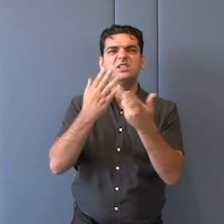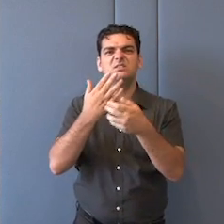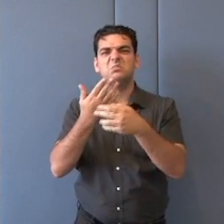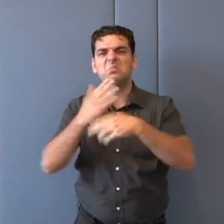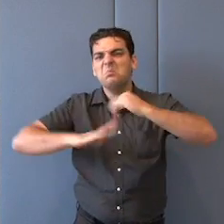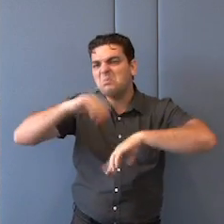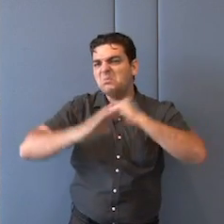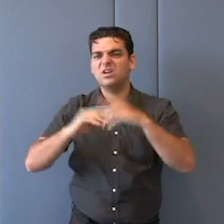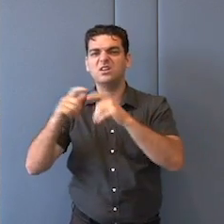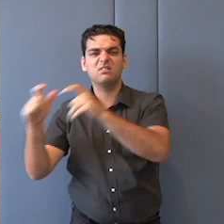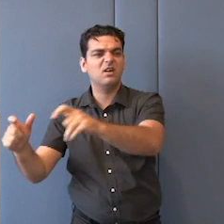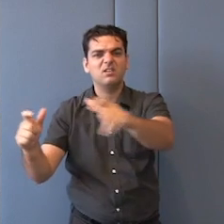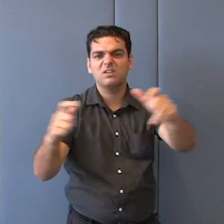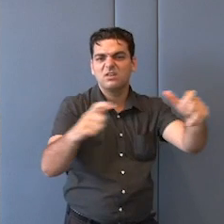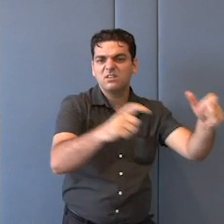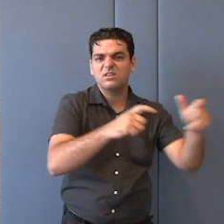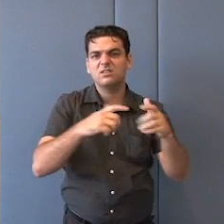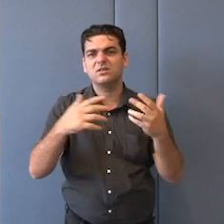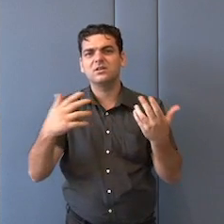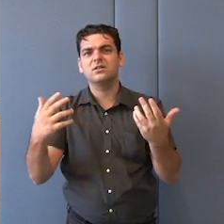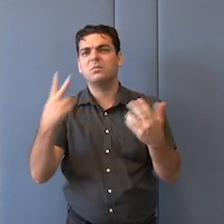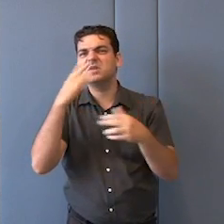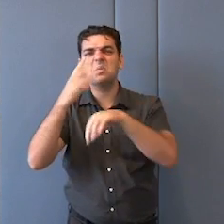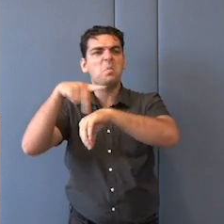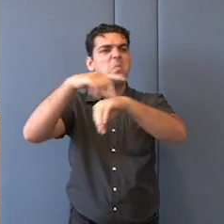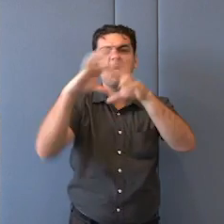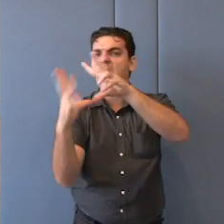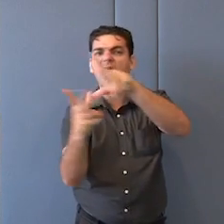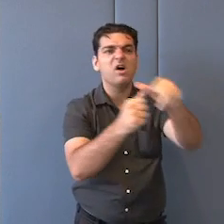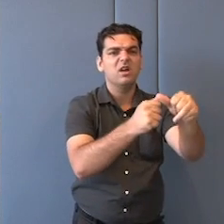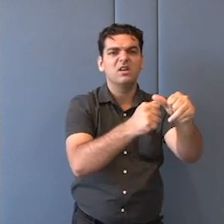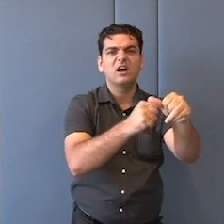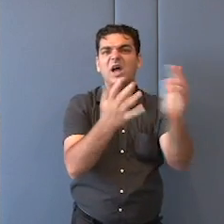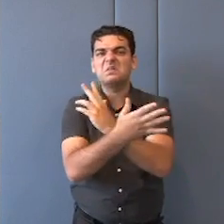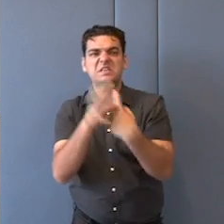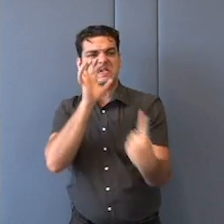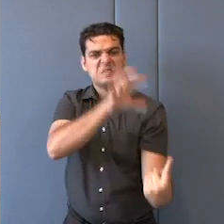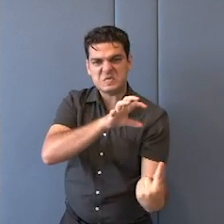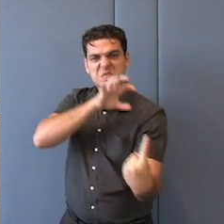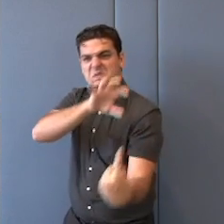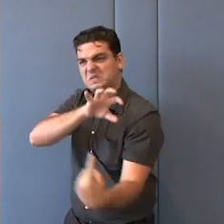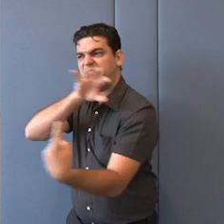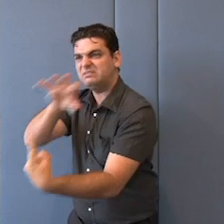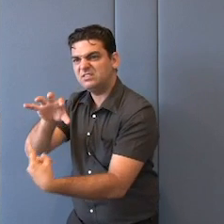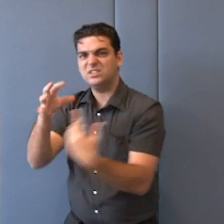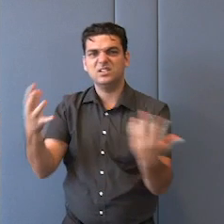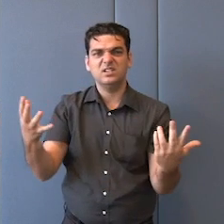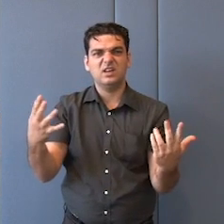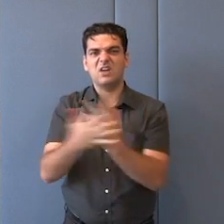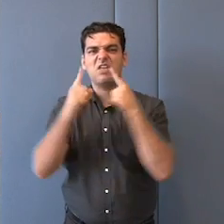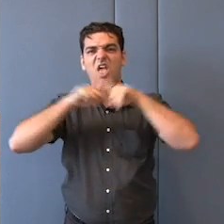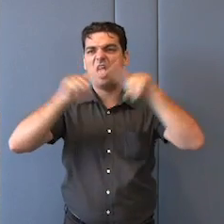que cada vez mais no mundo afetam as soberanias, afetam e contestam